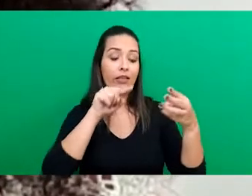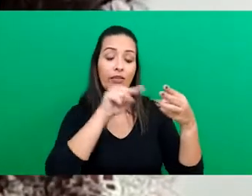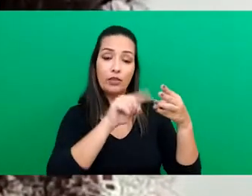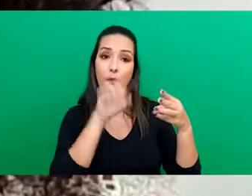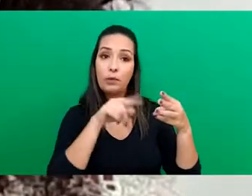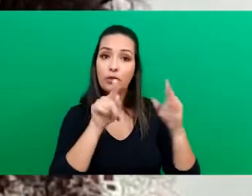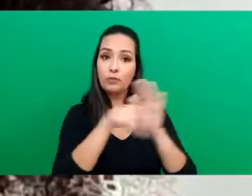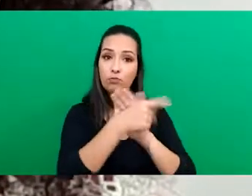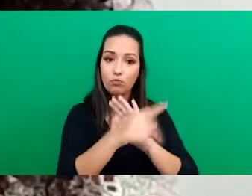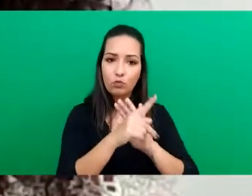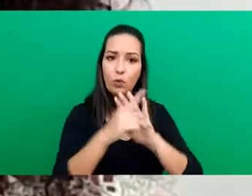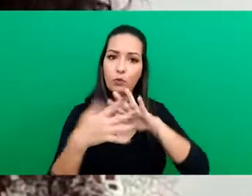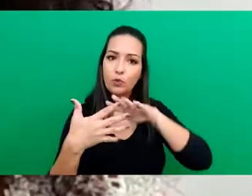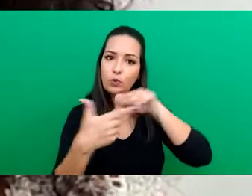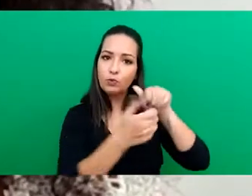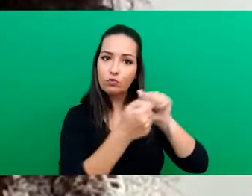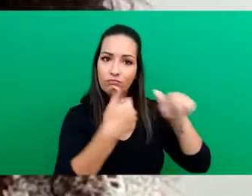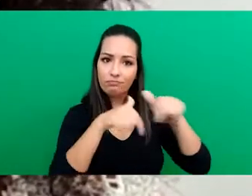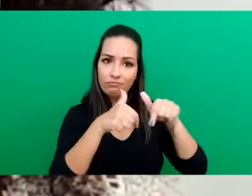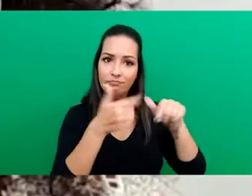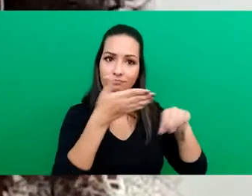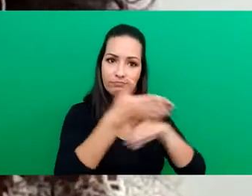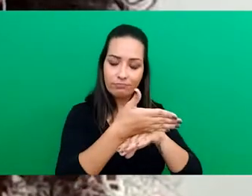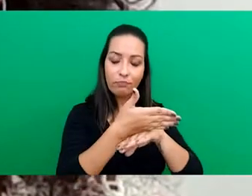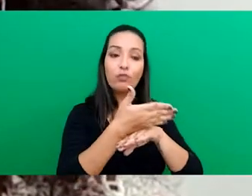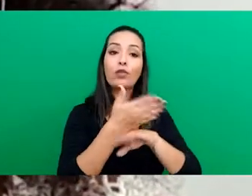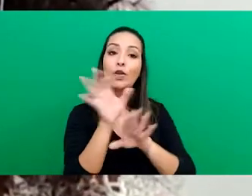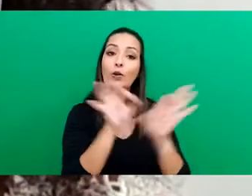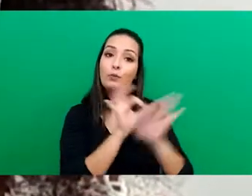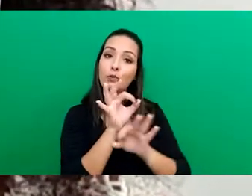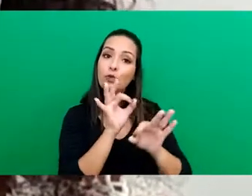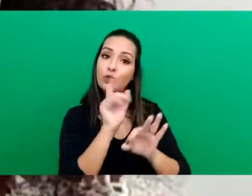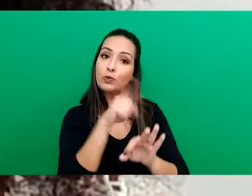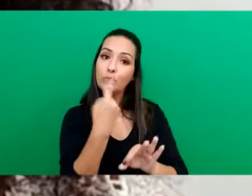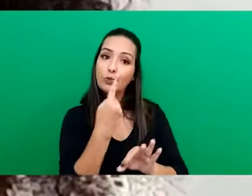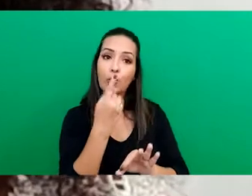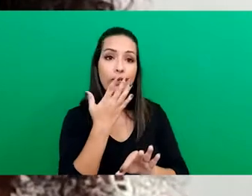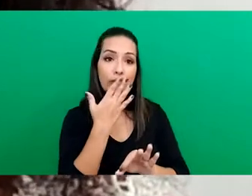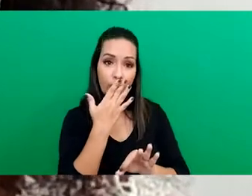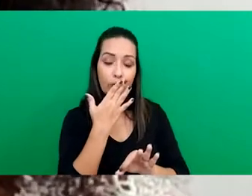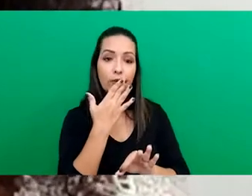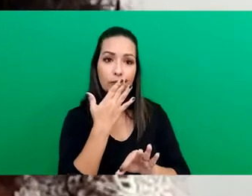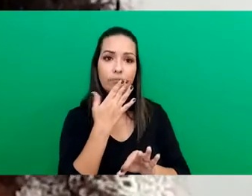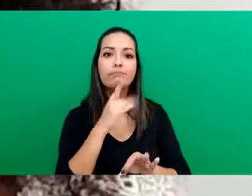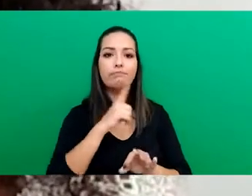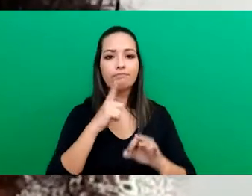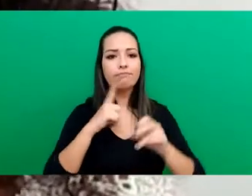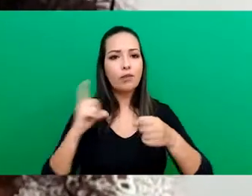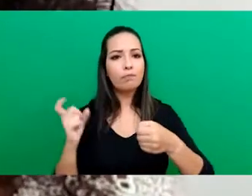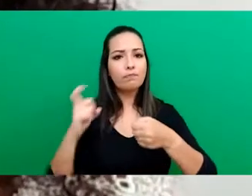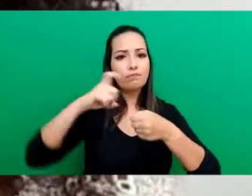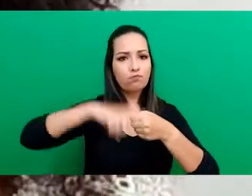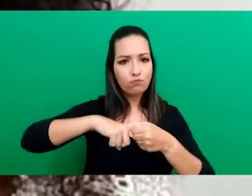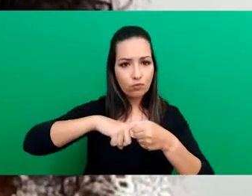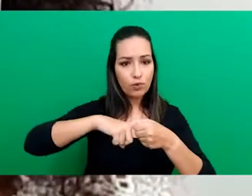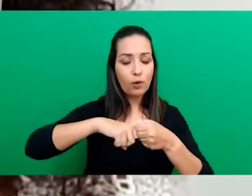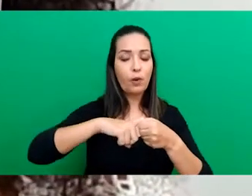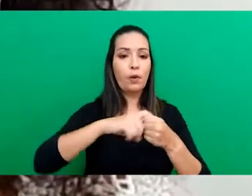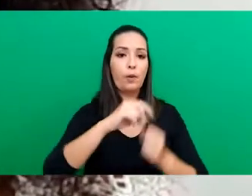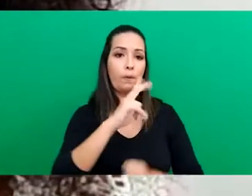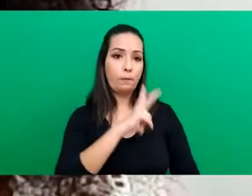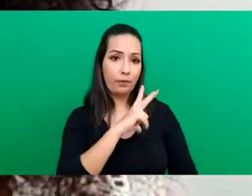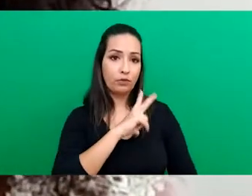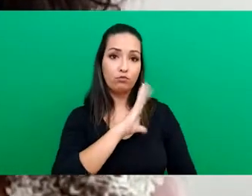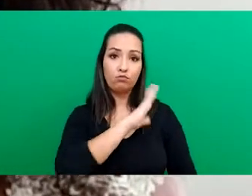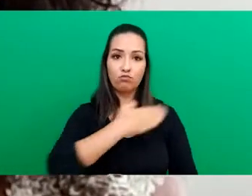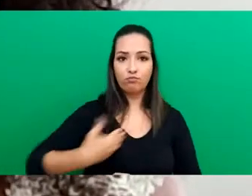inserção do mundo do trabalho, o projeto É da Nossa Cor tem, ele faz uma articulação, uma parceria entre público